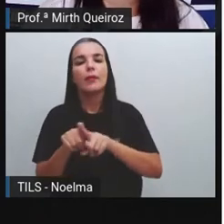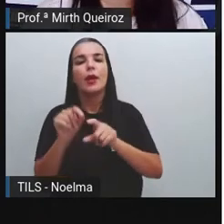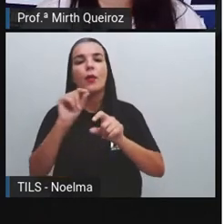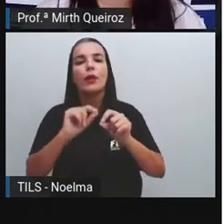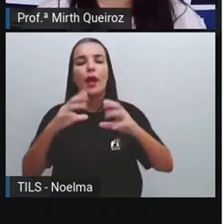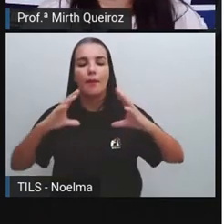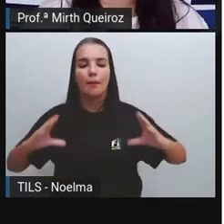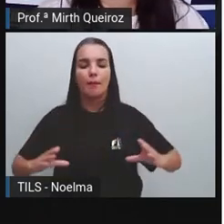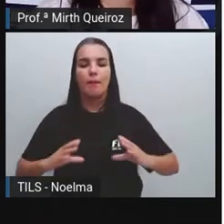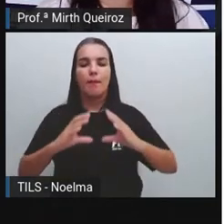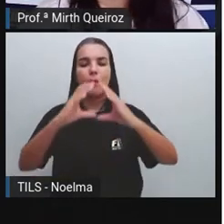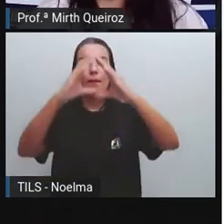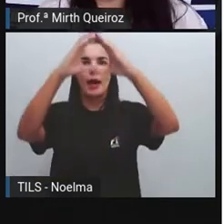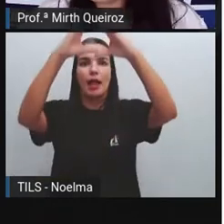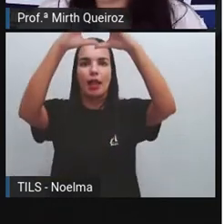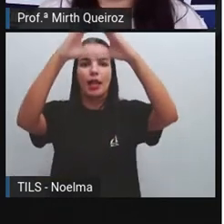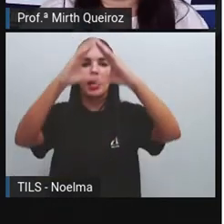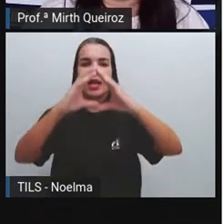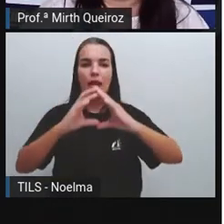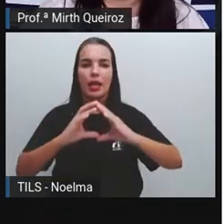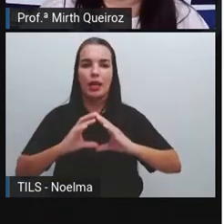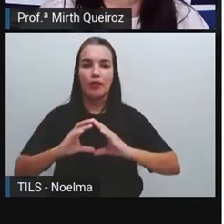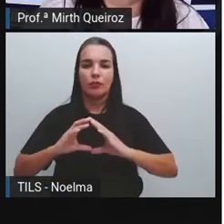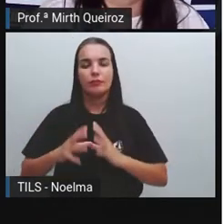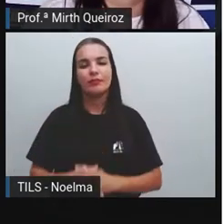aéreos dirigíveis. Por exemplo, um balão.